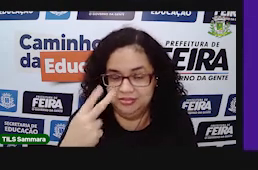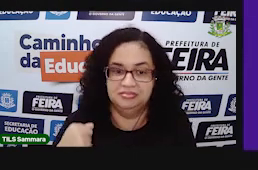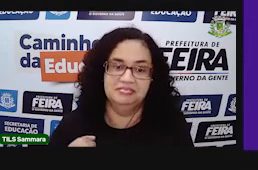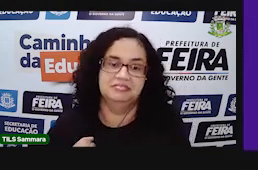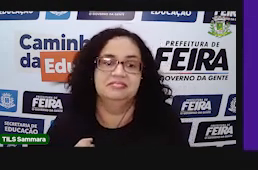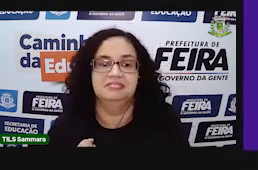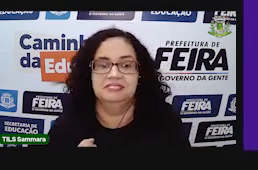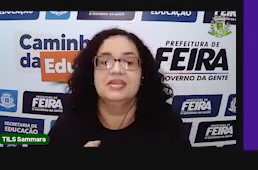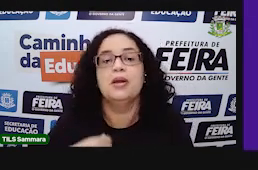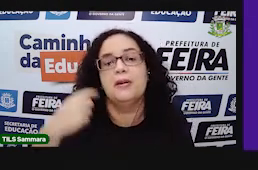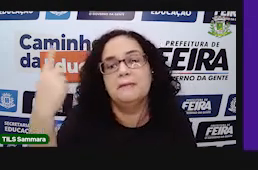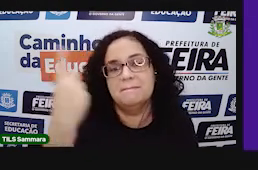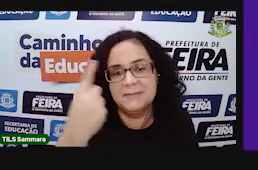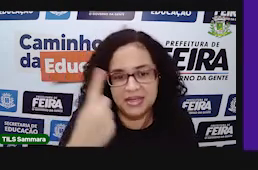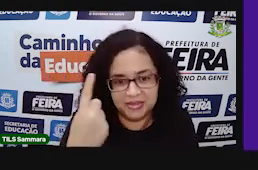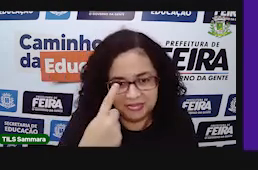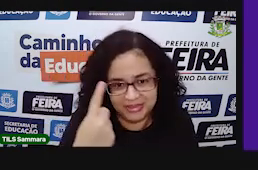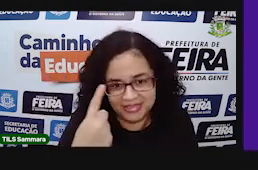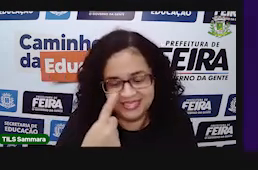Segundo lugar.